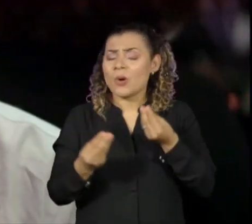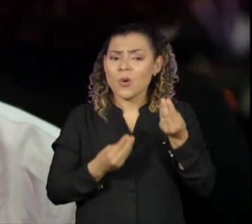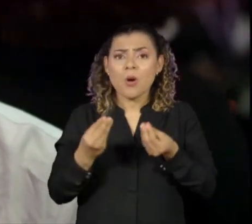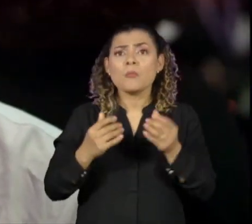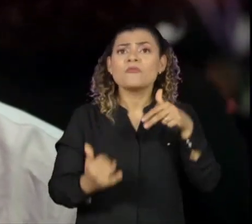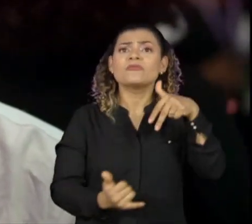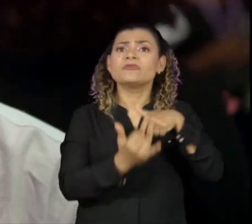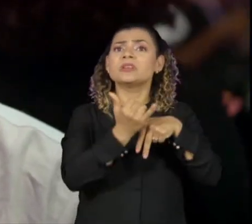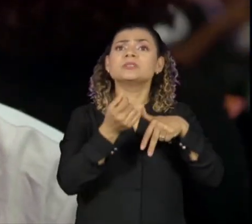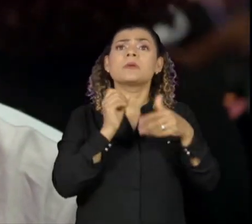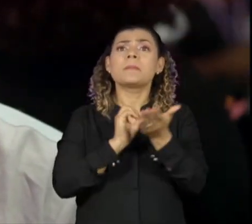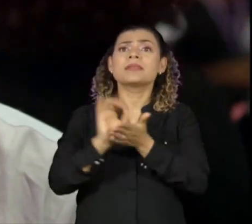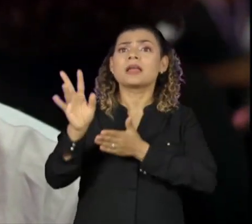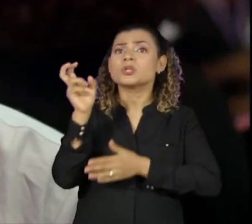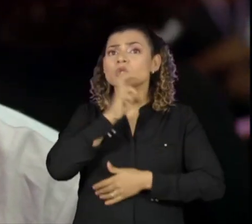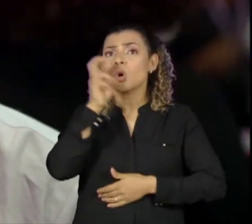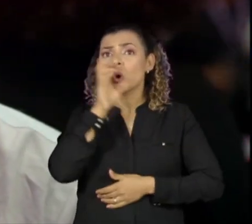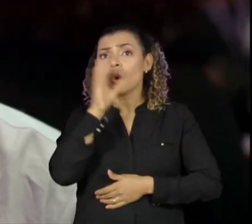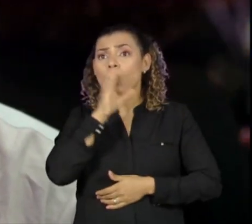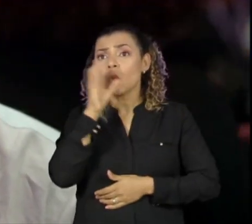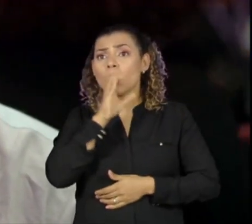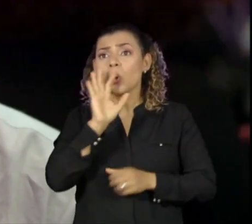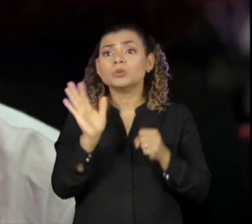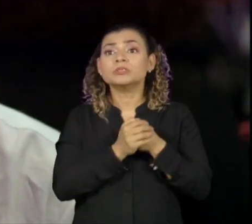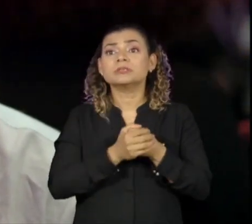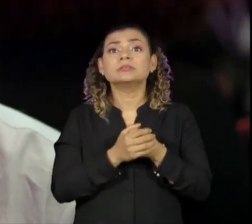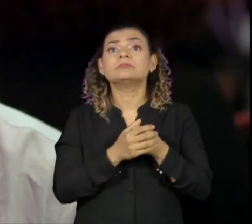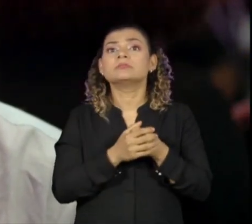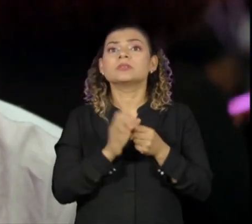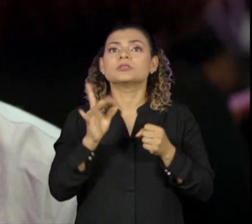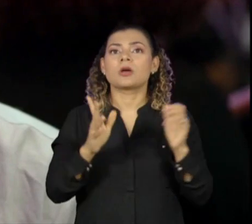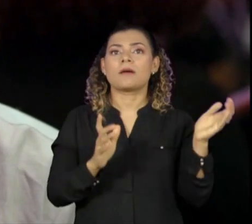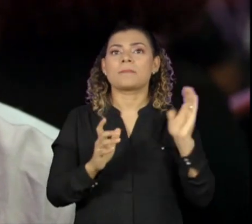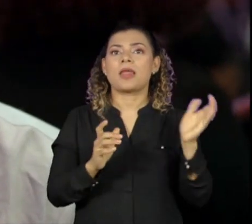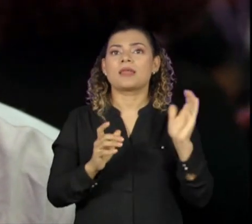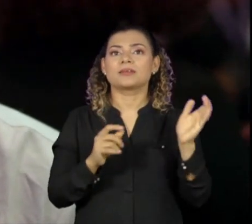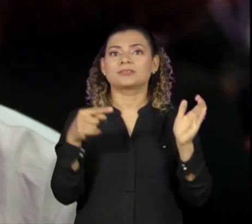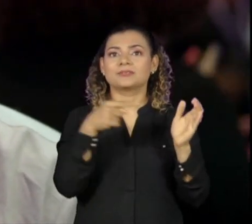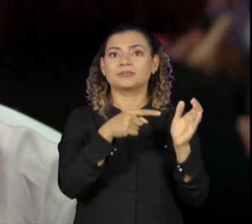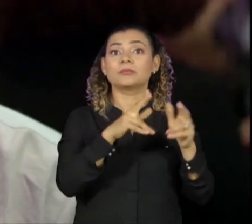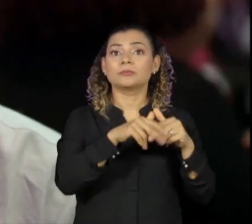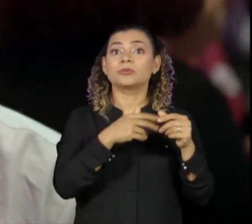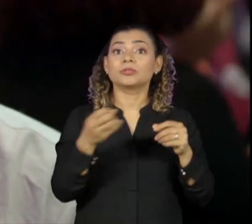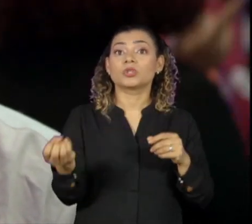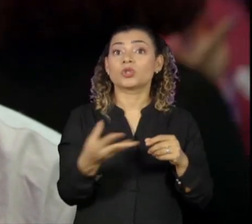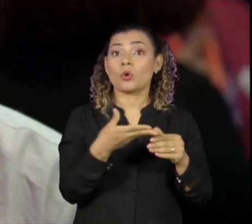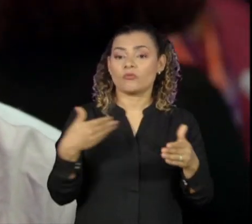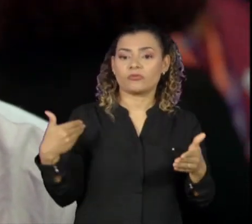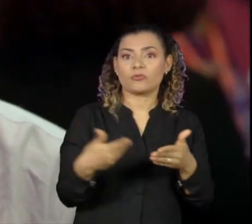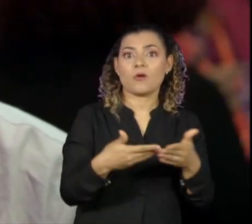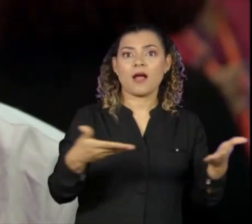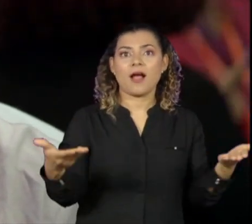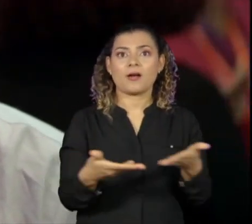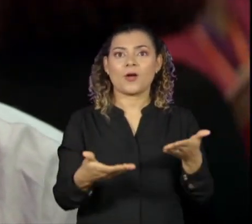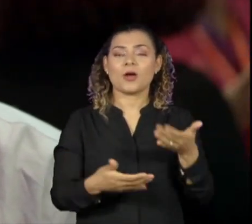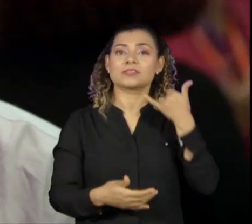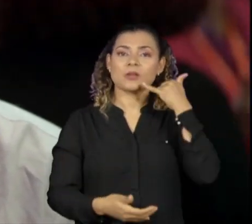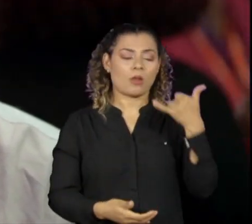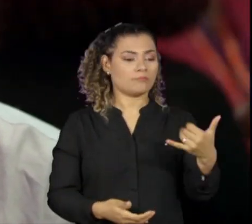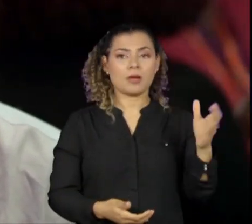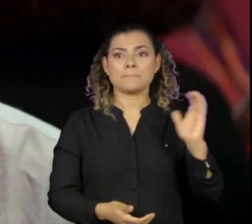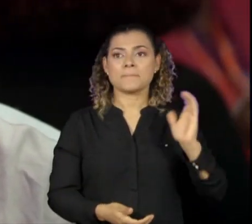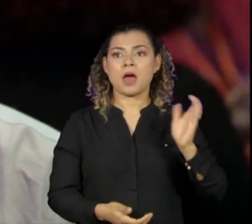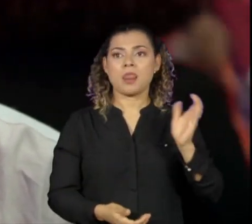a vítima poderia mandar um pedido de socorro ocultamente, um simples balanço. Então essa atualização que a gente está trazendo hoje para a sociedade